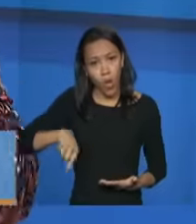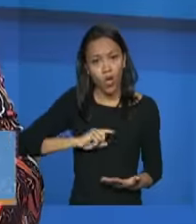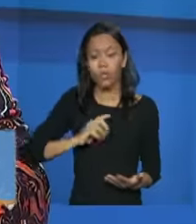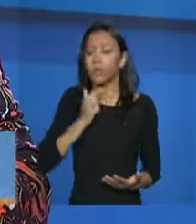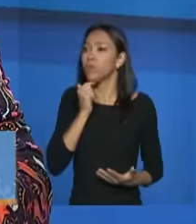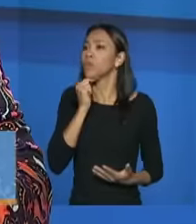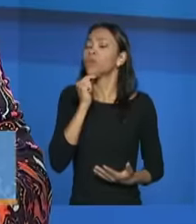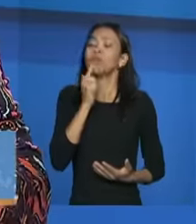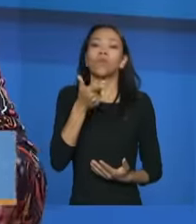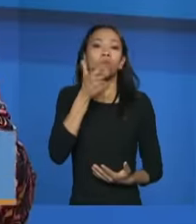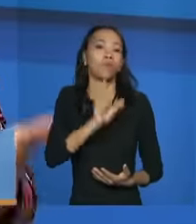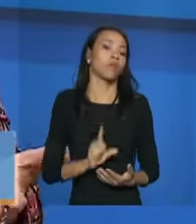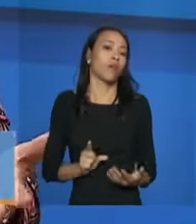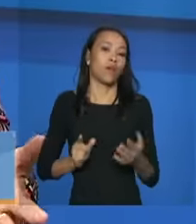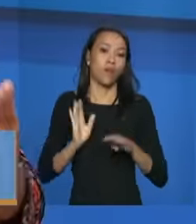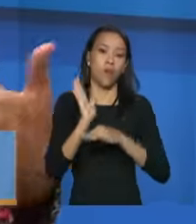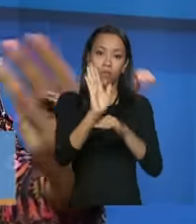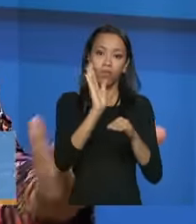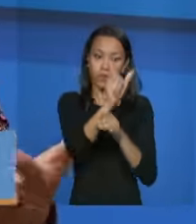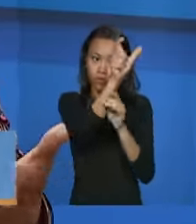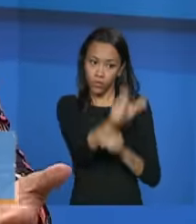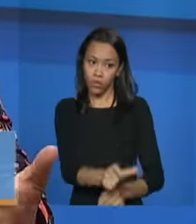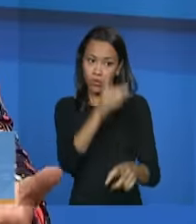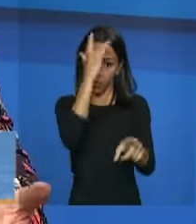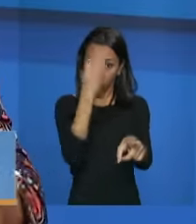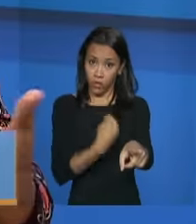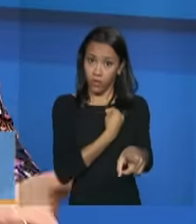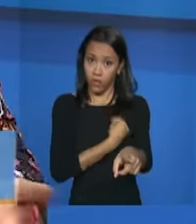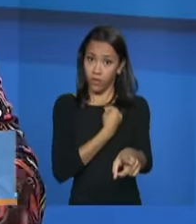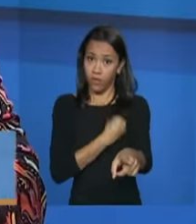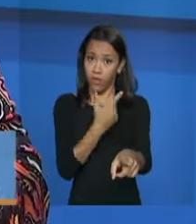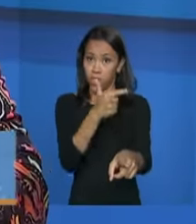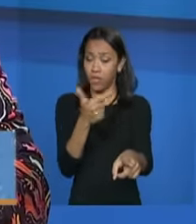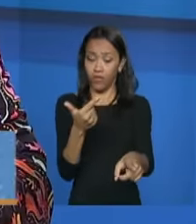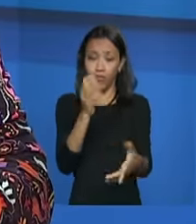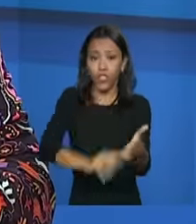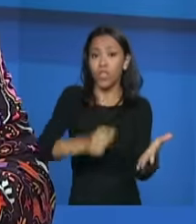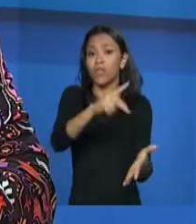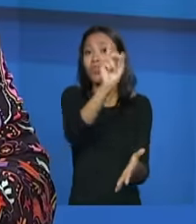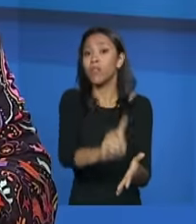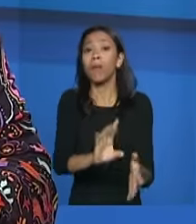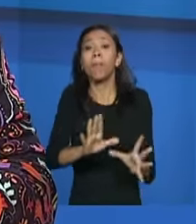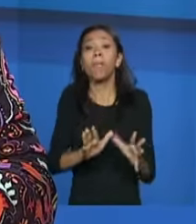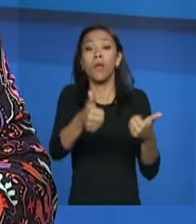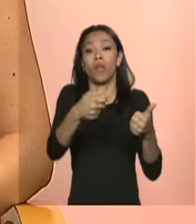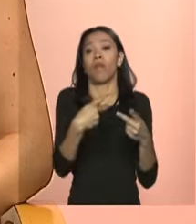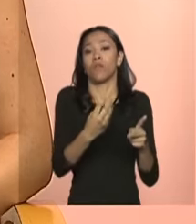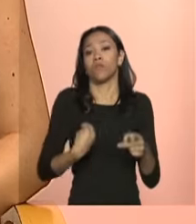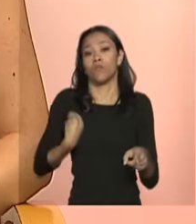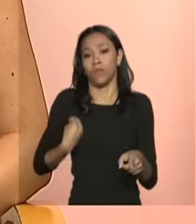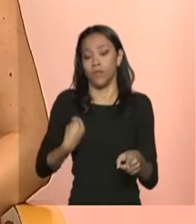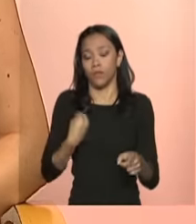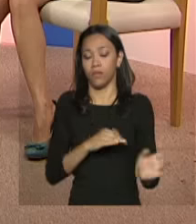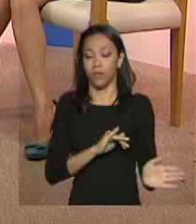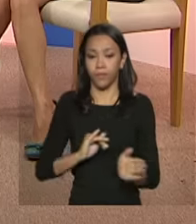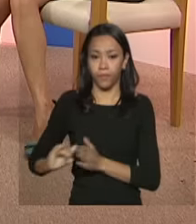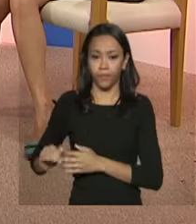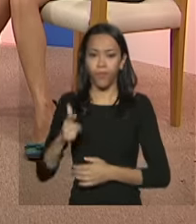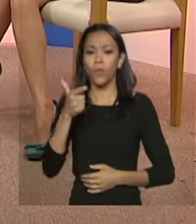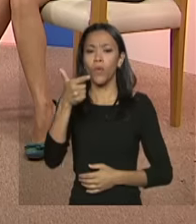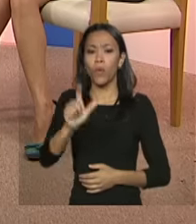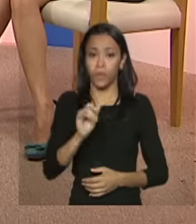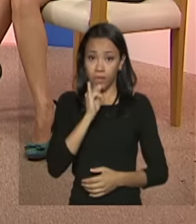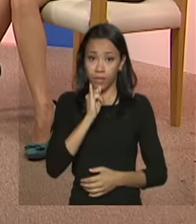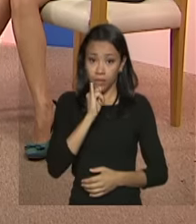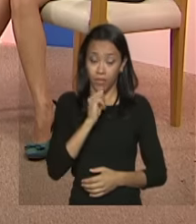passar para aquele cidadão a confiança de que nós realmente estamos trabalhando para melhorar a qualidade de vida dele Maria um exemplo que a gente tem